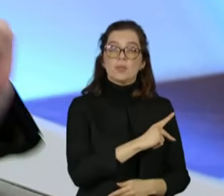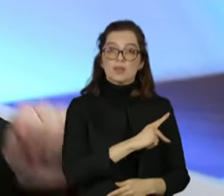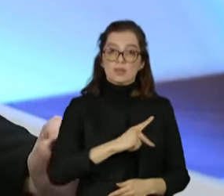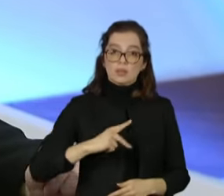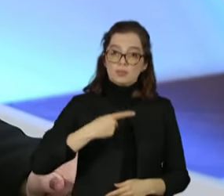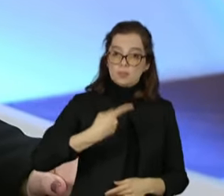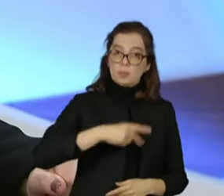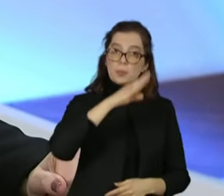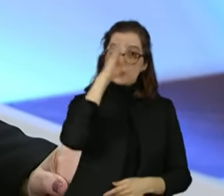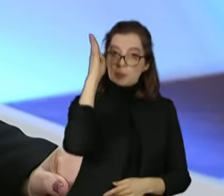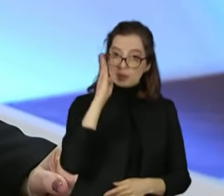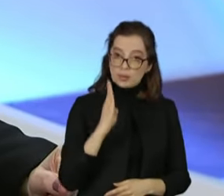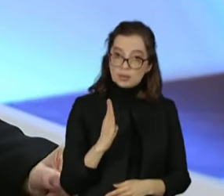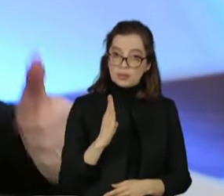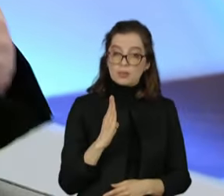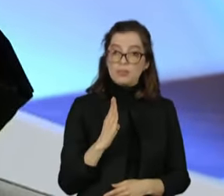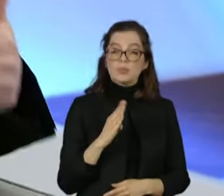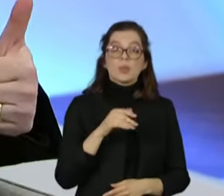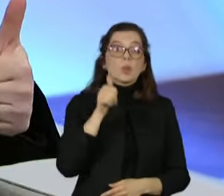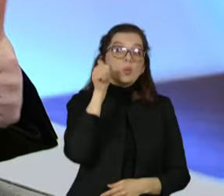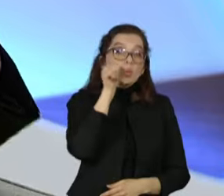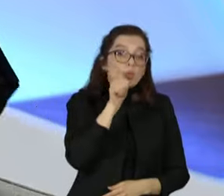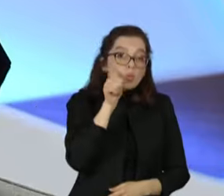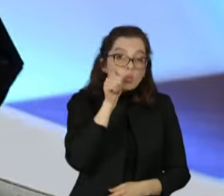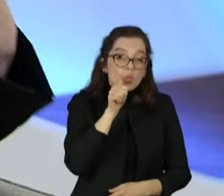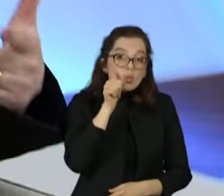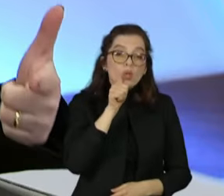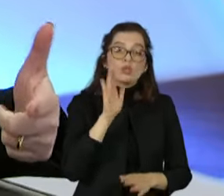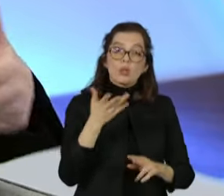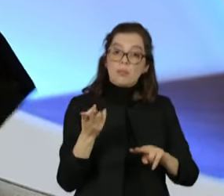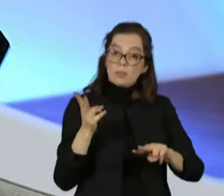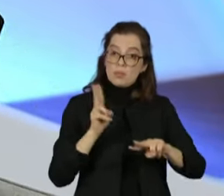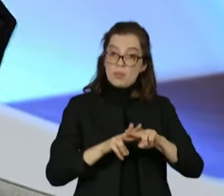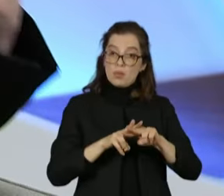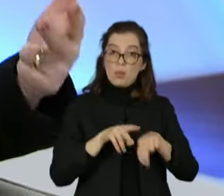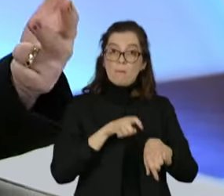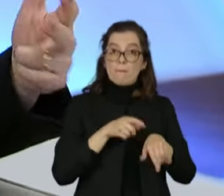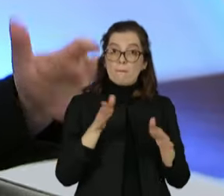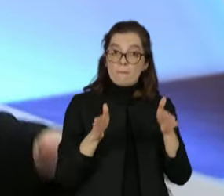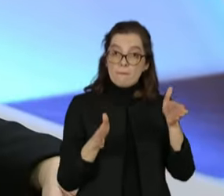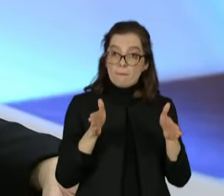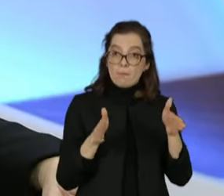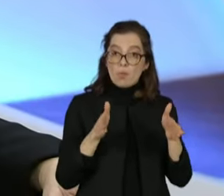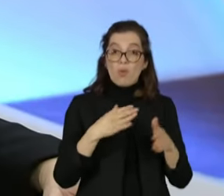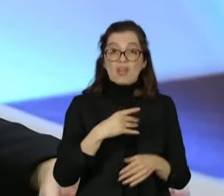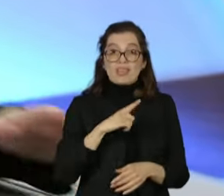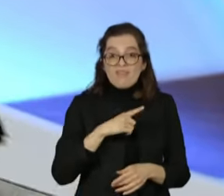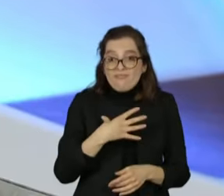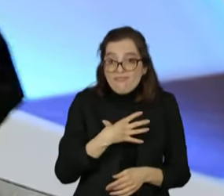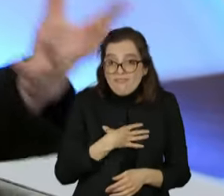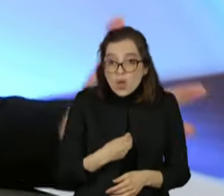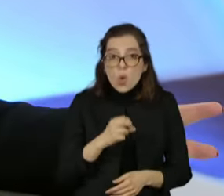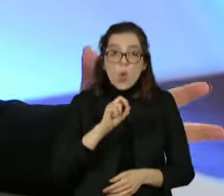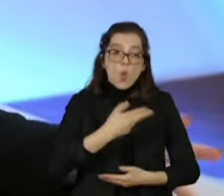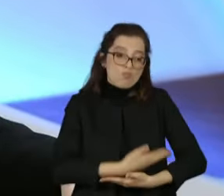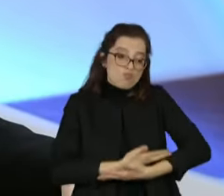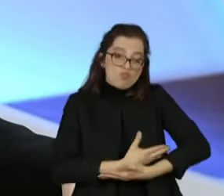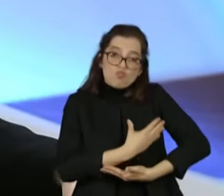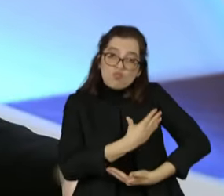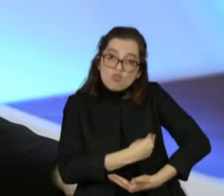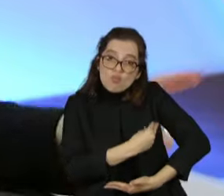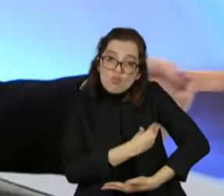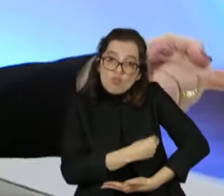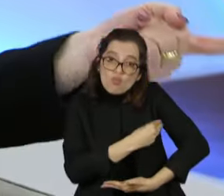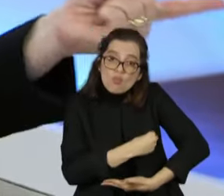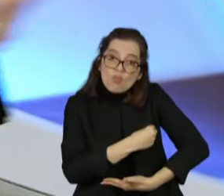na provisória e que seja mãe, seja gestante, lactante ou mãe de crianças até 12 anos ou de pessoas com alguma